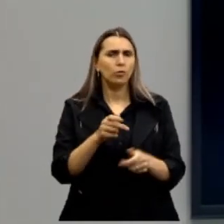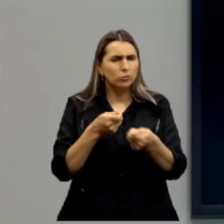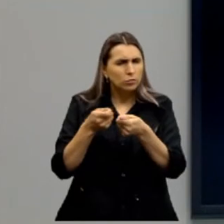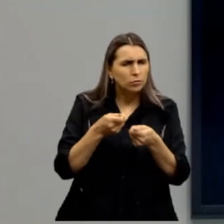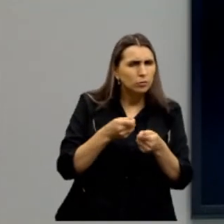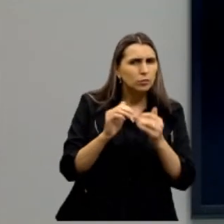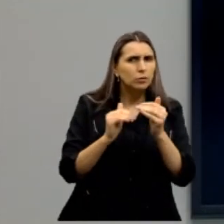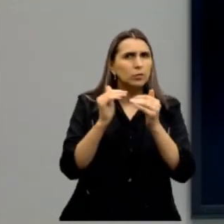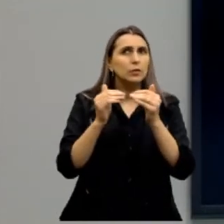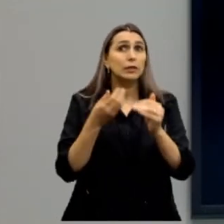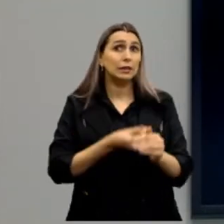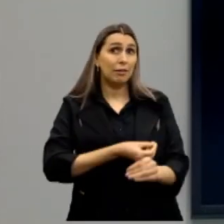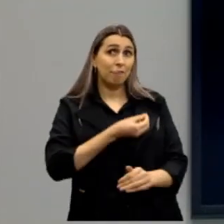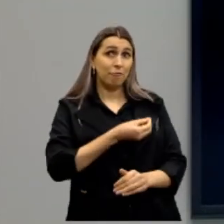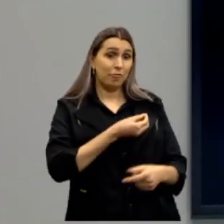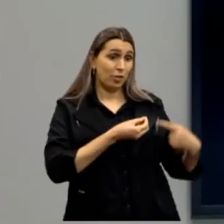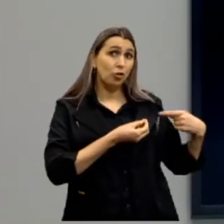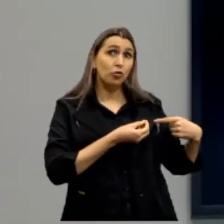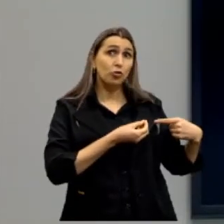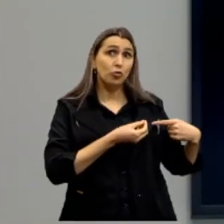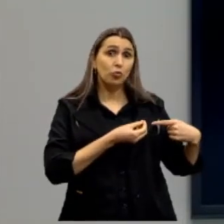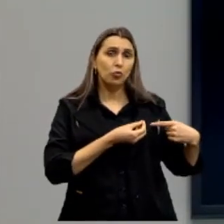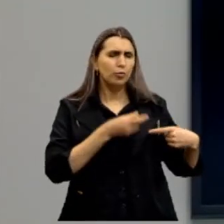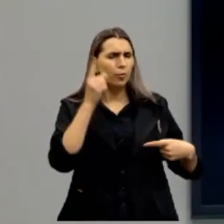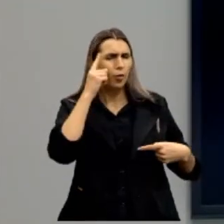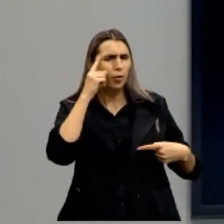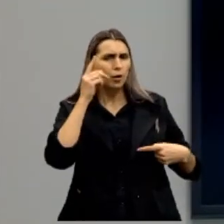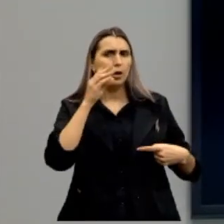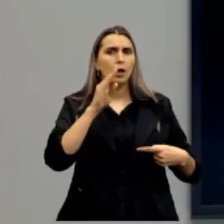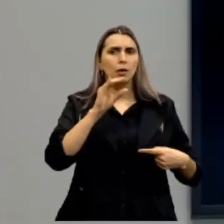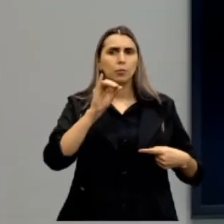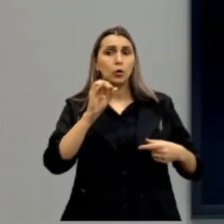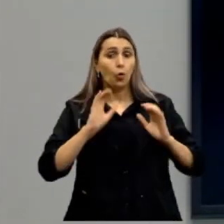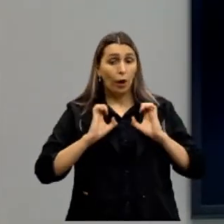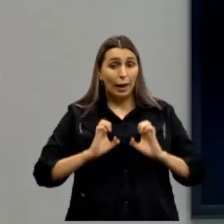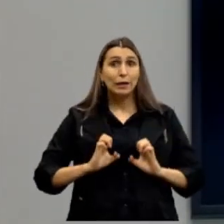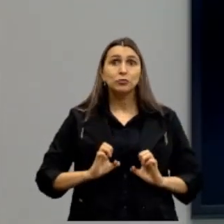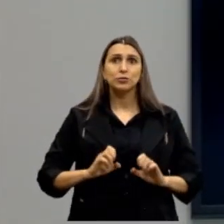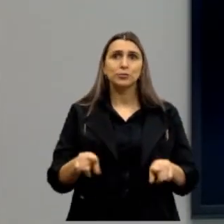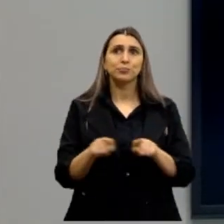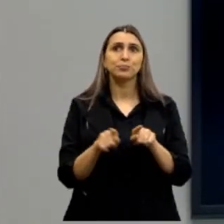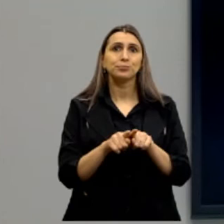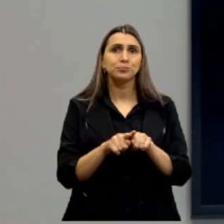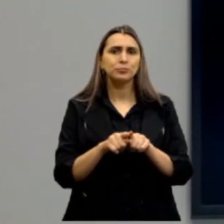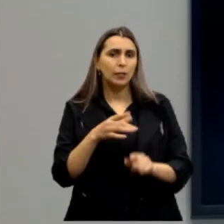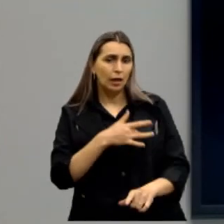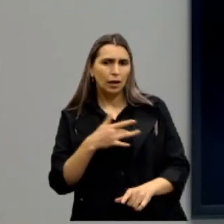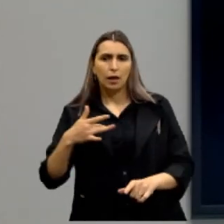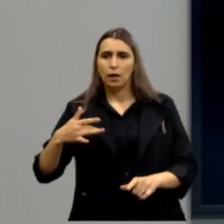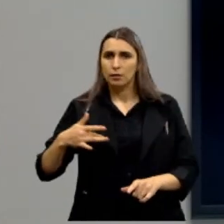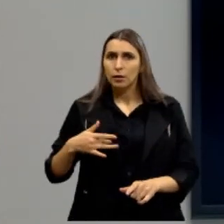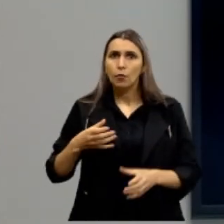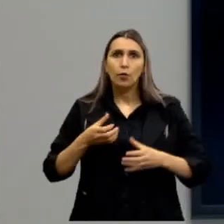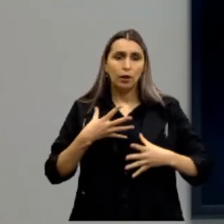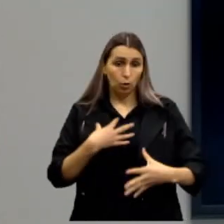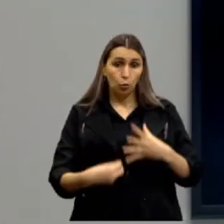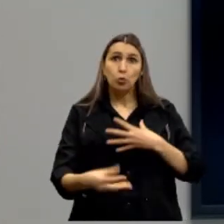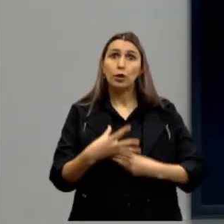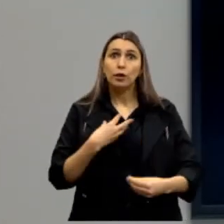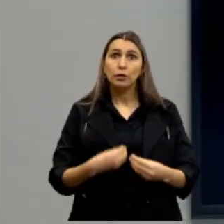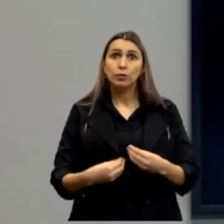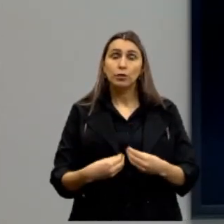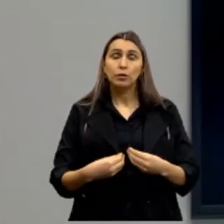processos vitais, quase que pensando aqui na bioética, como a saúde e a reprodução, então a